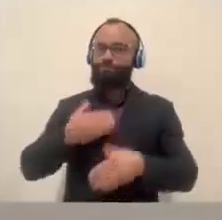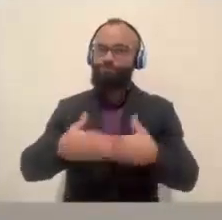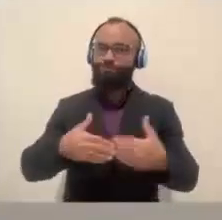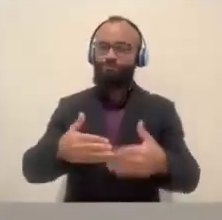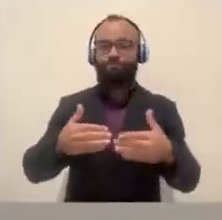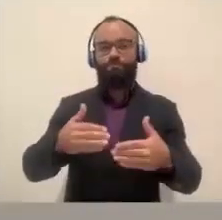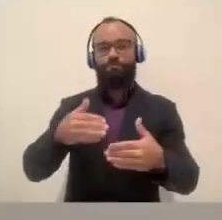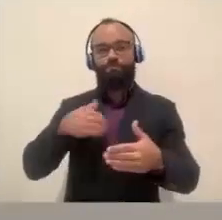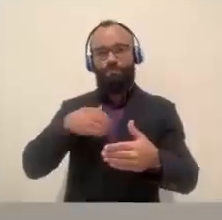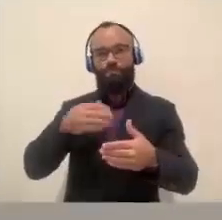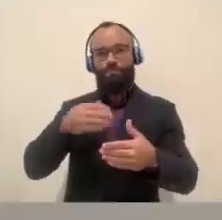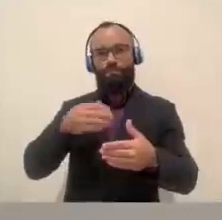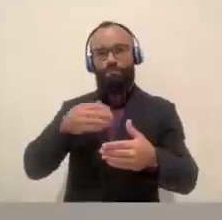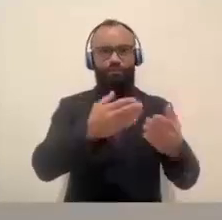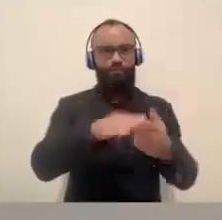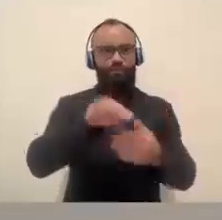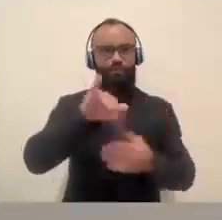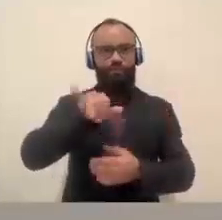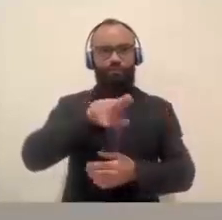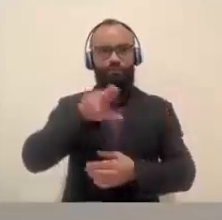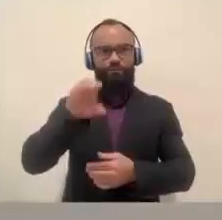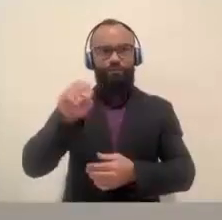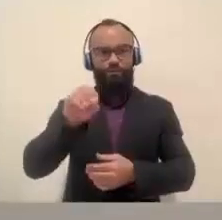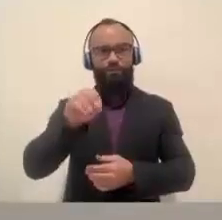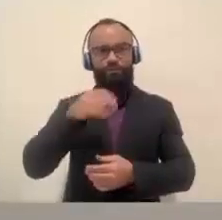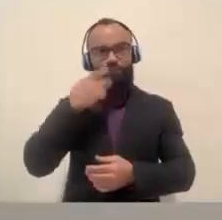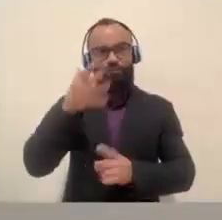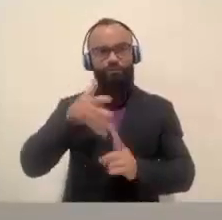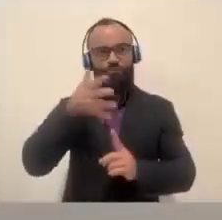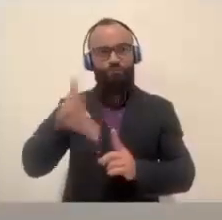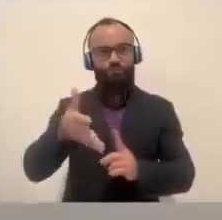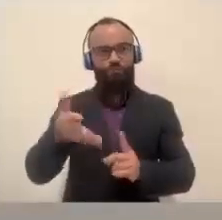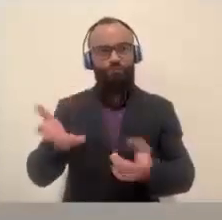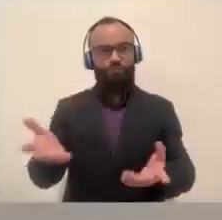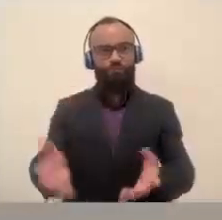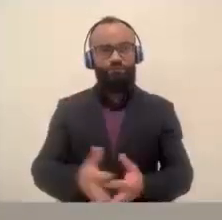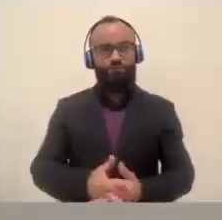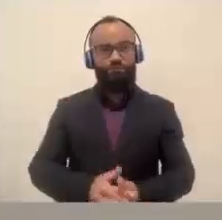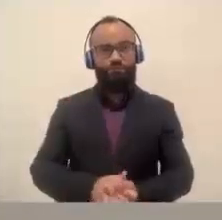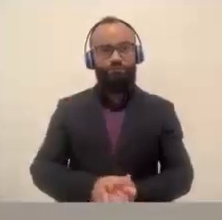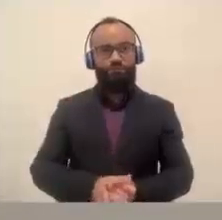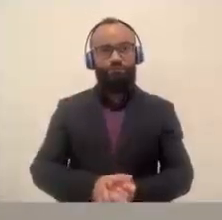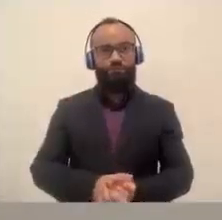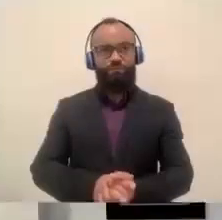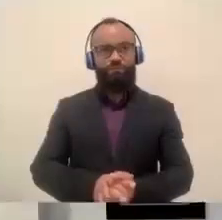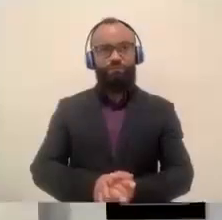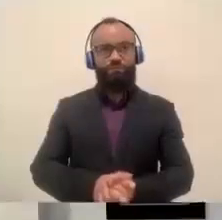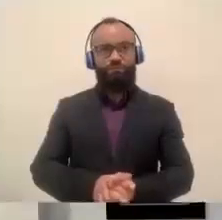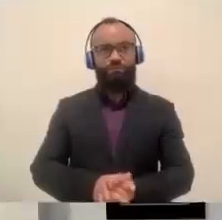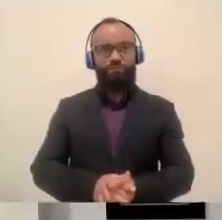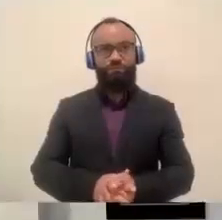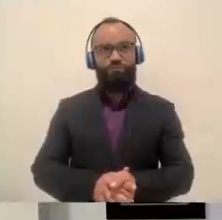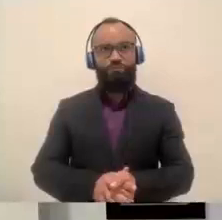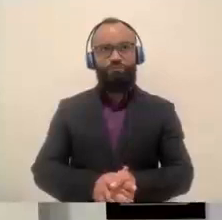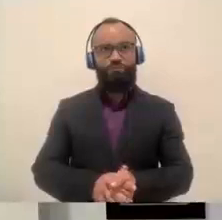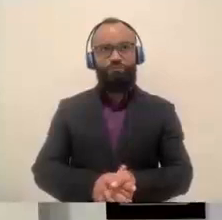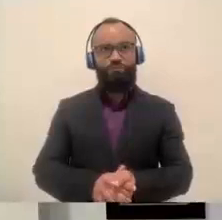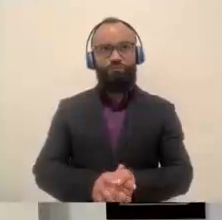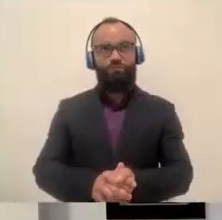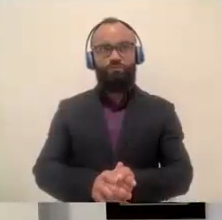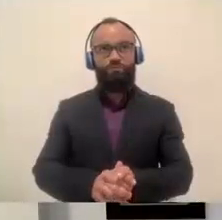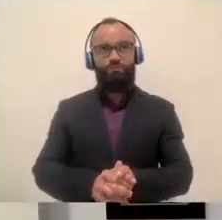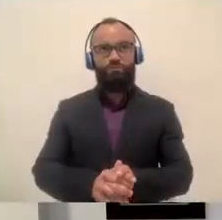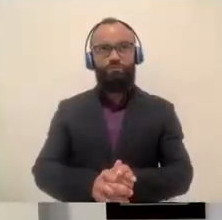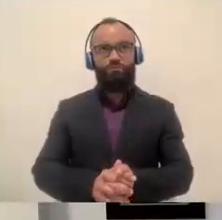para o João primeiro? Não, você pediu, todo mundo faz isso? Pode. Obrigado, vereador